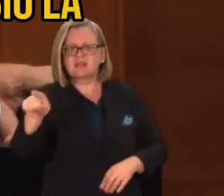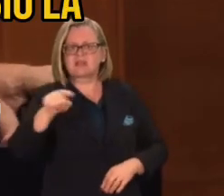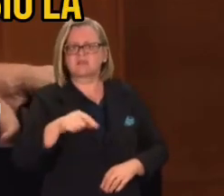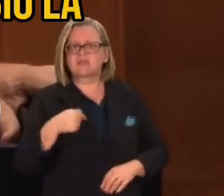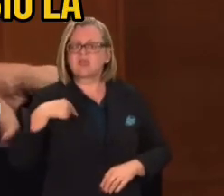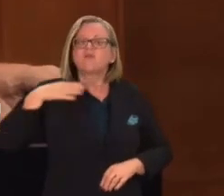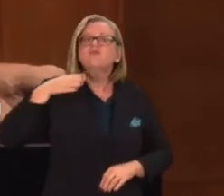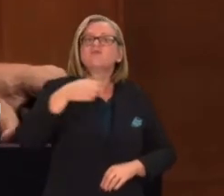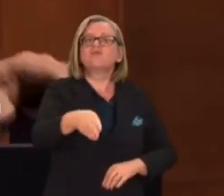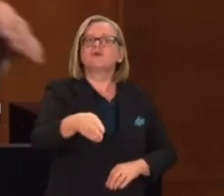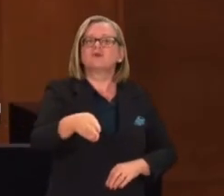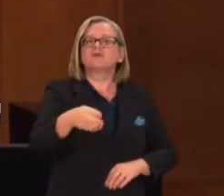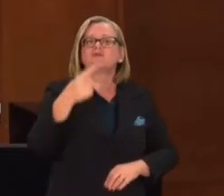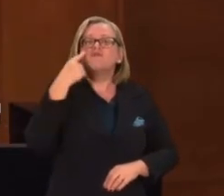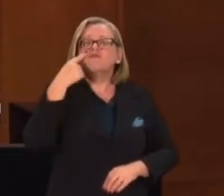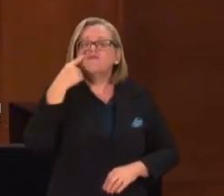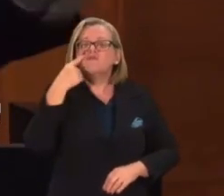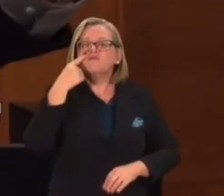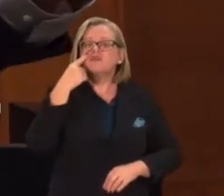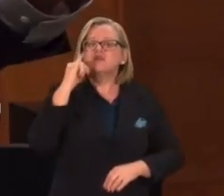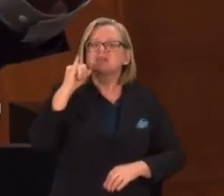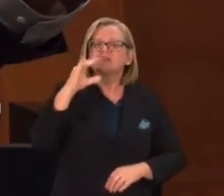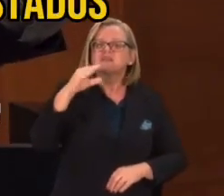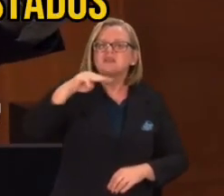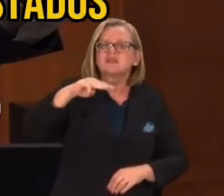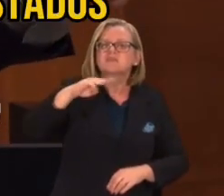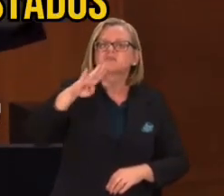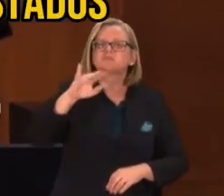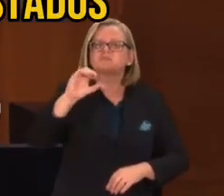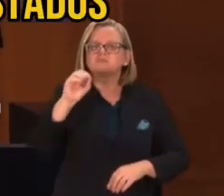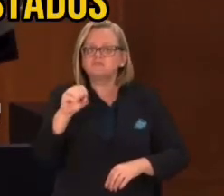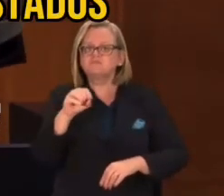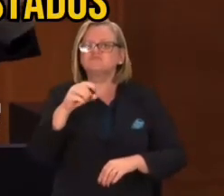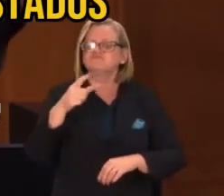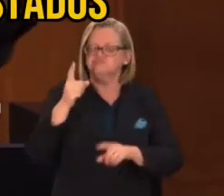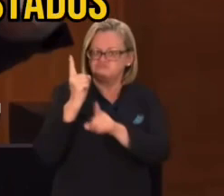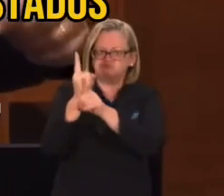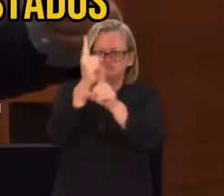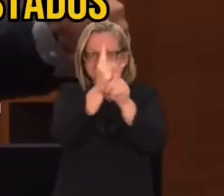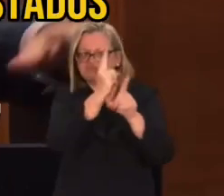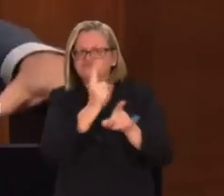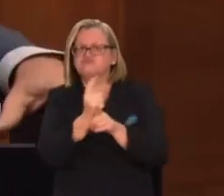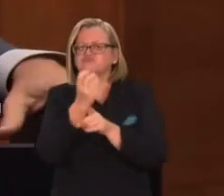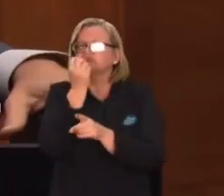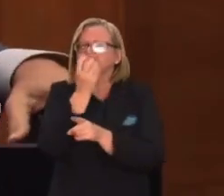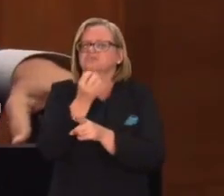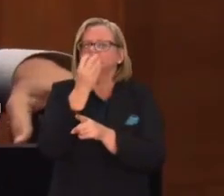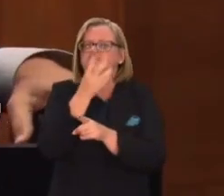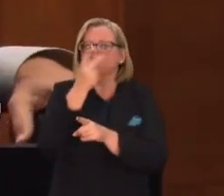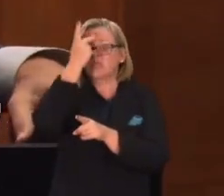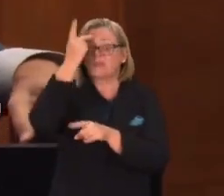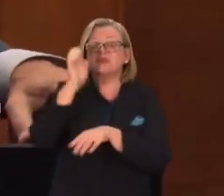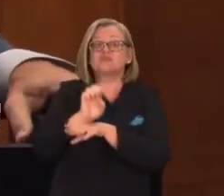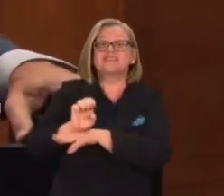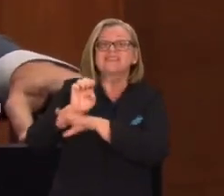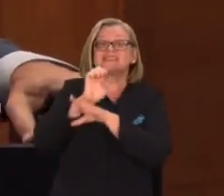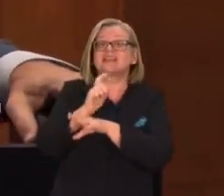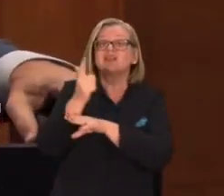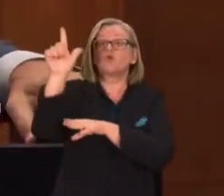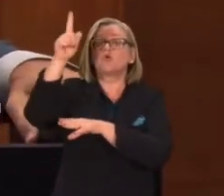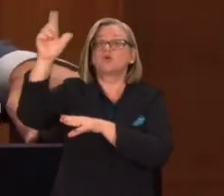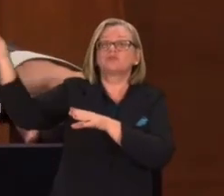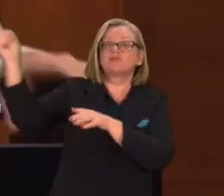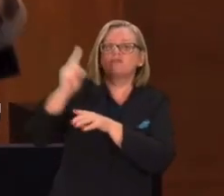Encontrei o CNVU lá. Pessoas fantásticas. Conheci pessoas lá que estavam de outros estados lá há 60 dias combatendo